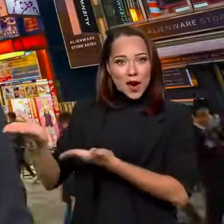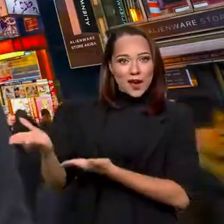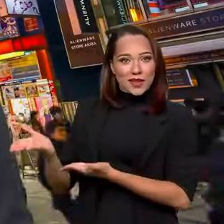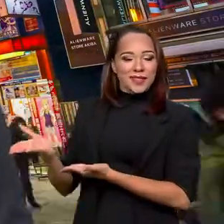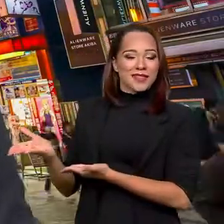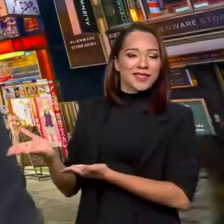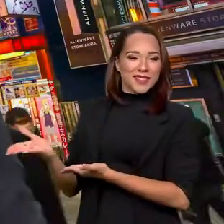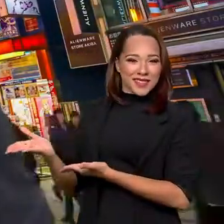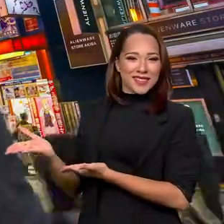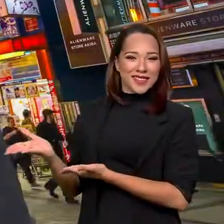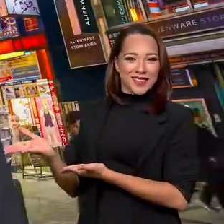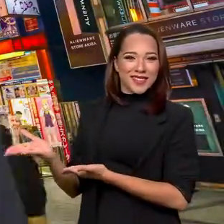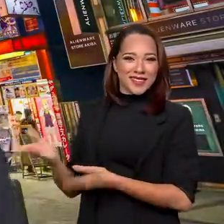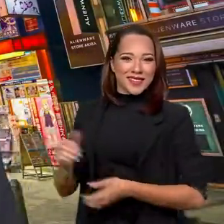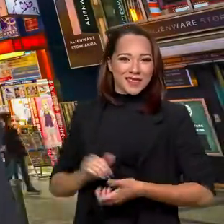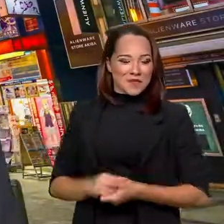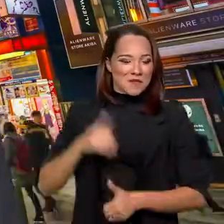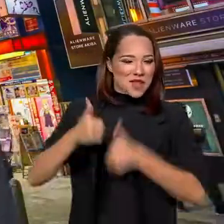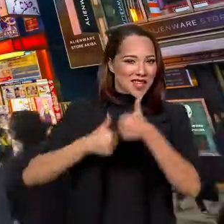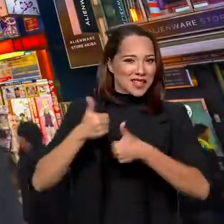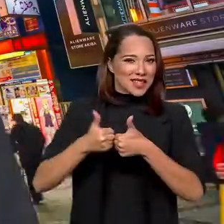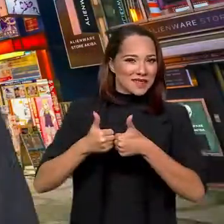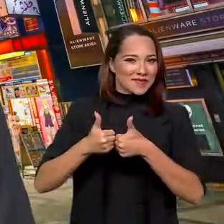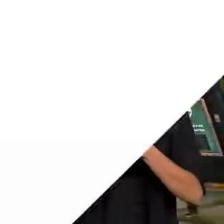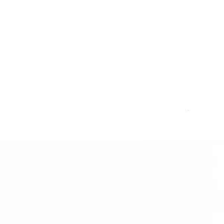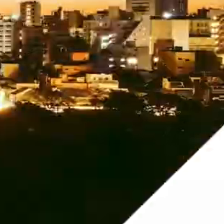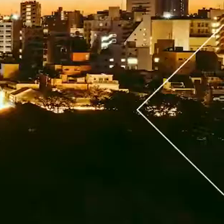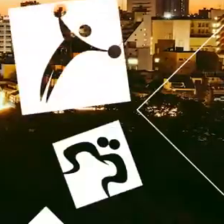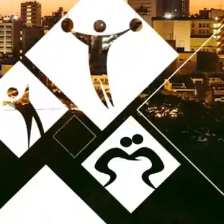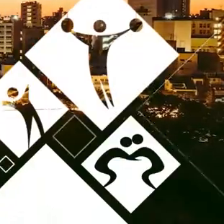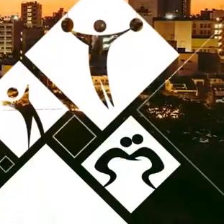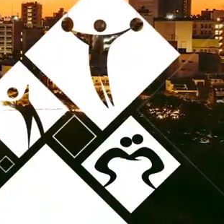.br. Beleza, galera? Valeu e até a próxima!